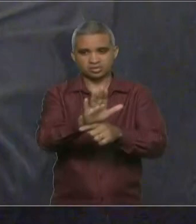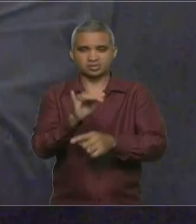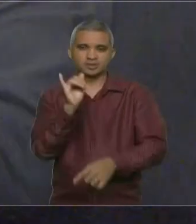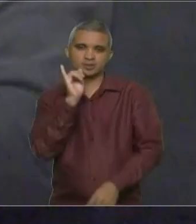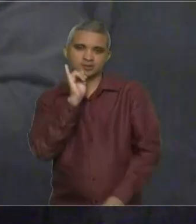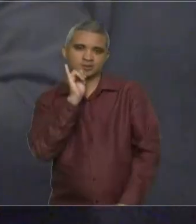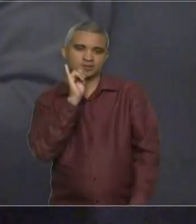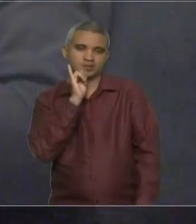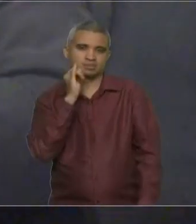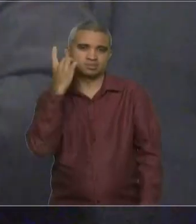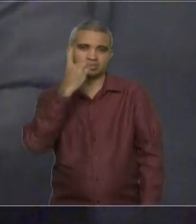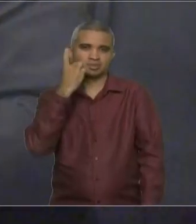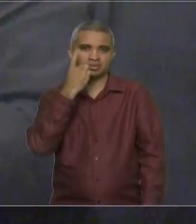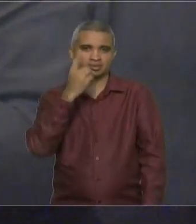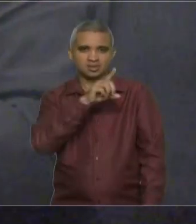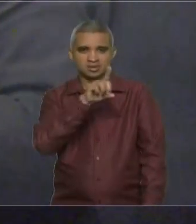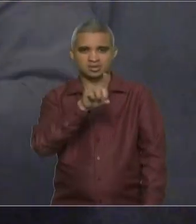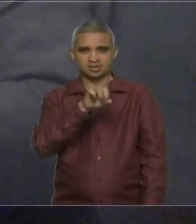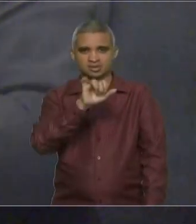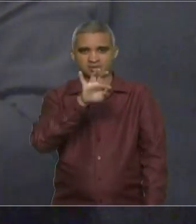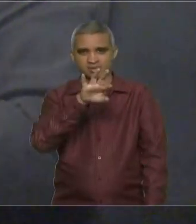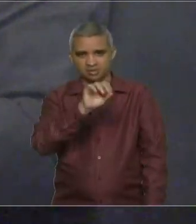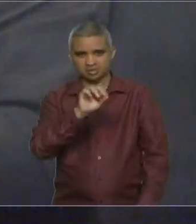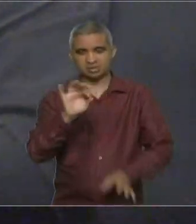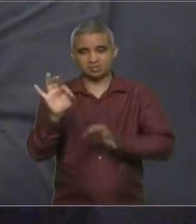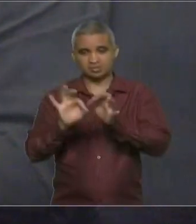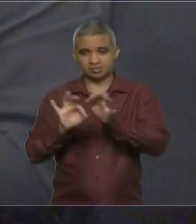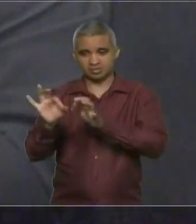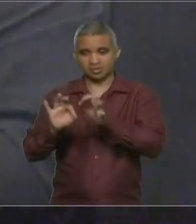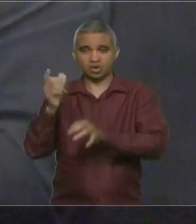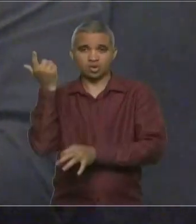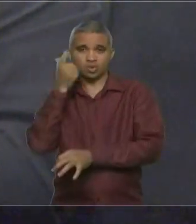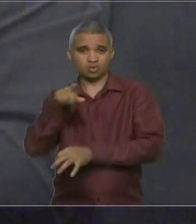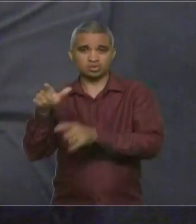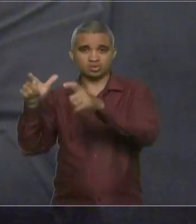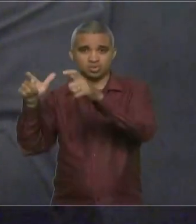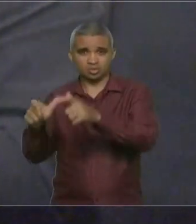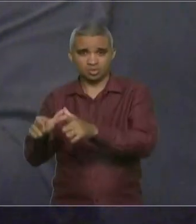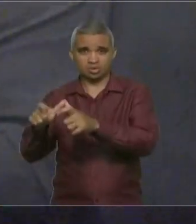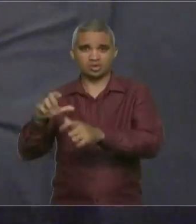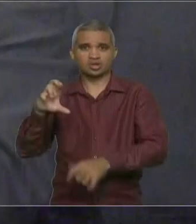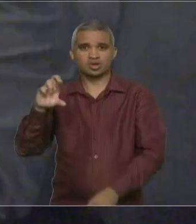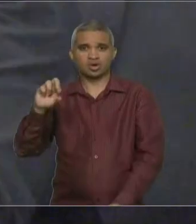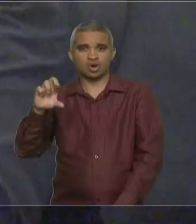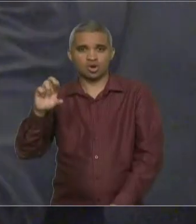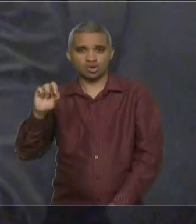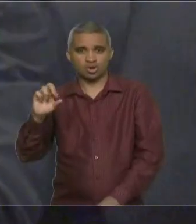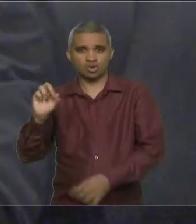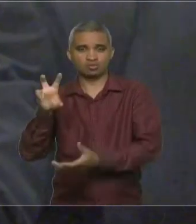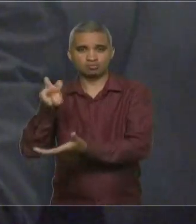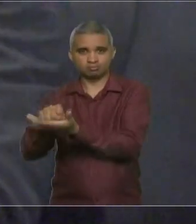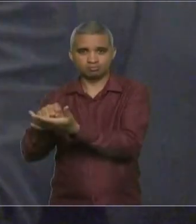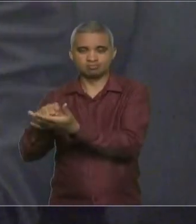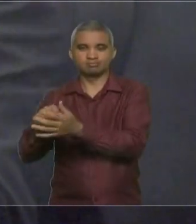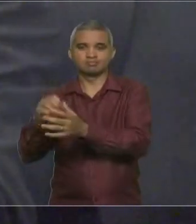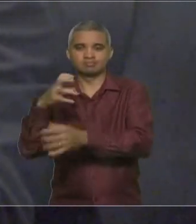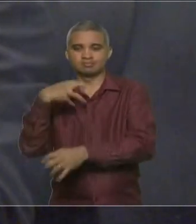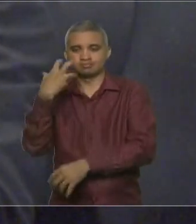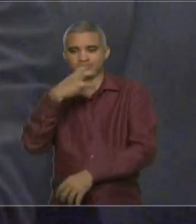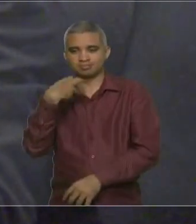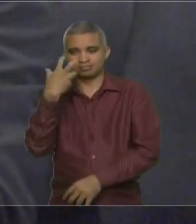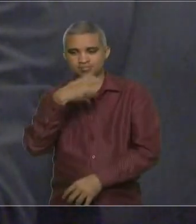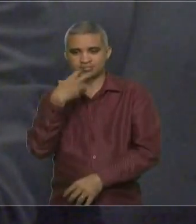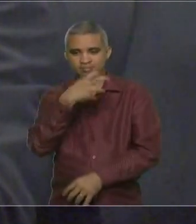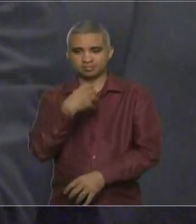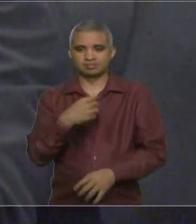já vai se manifestar arrumando um local para essa apresentação lá em Codó. Então, eu acho que aqui, apesar que nós temos